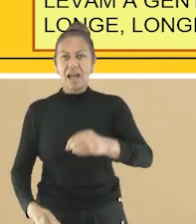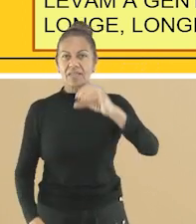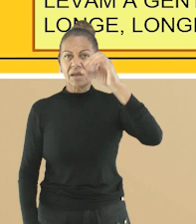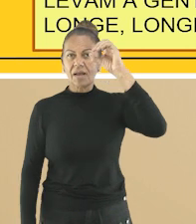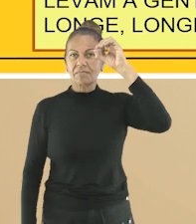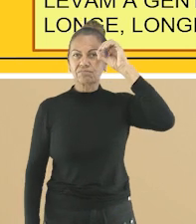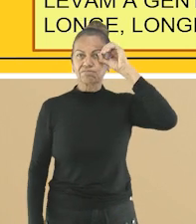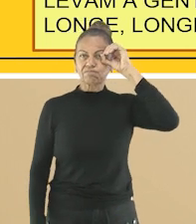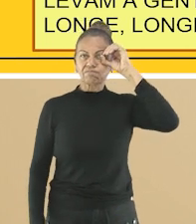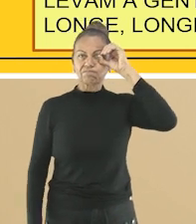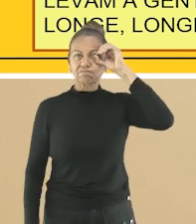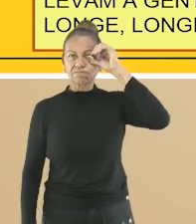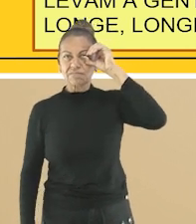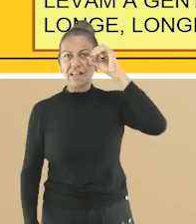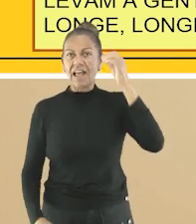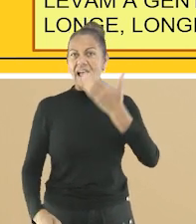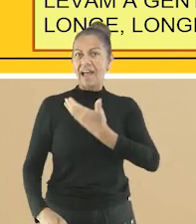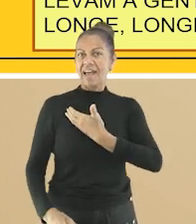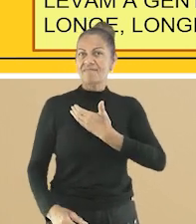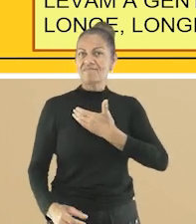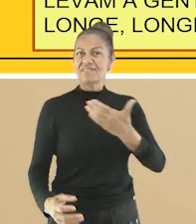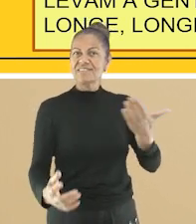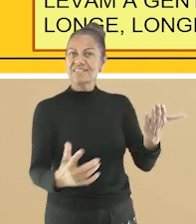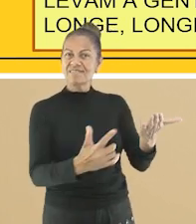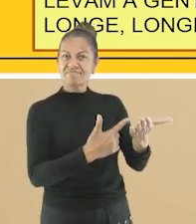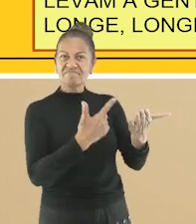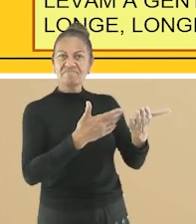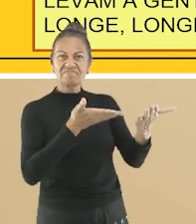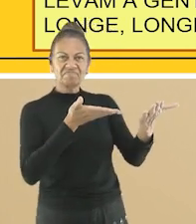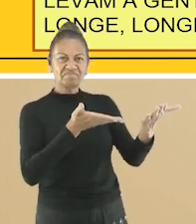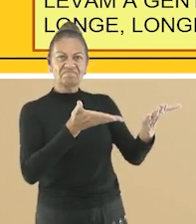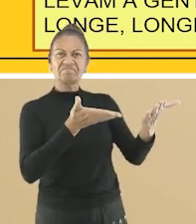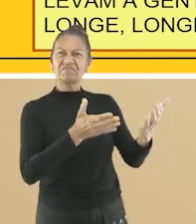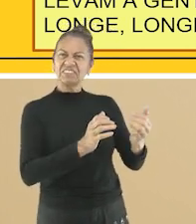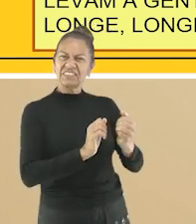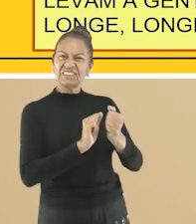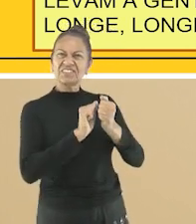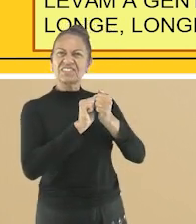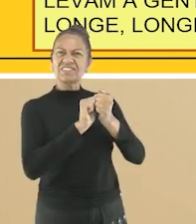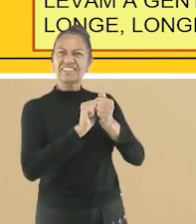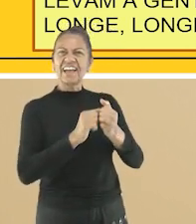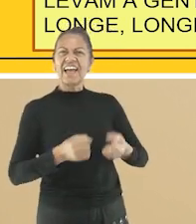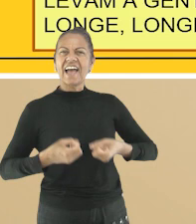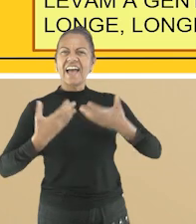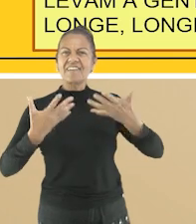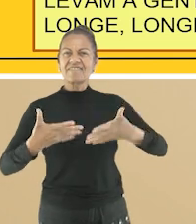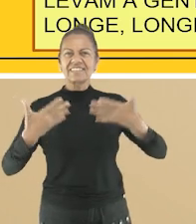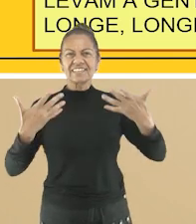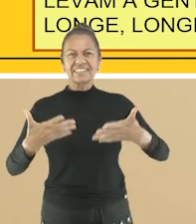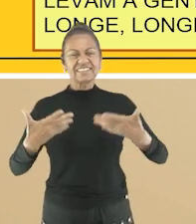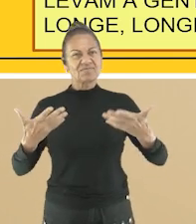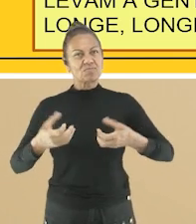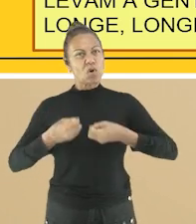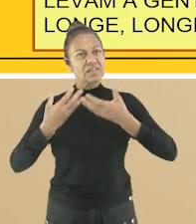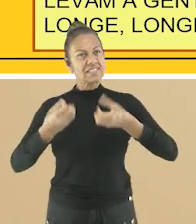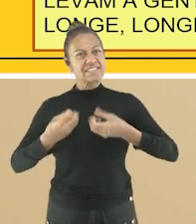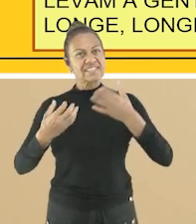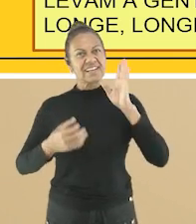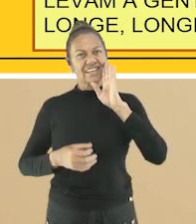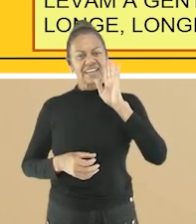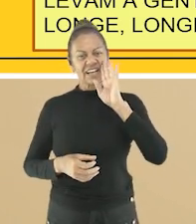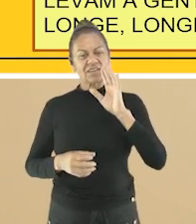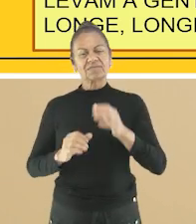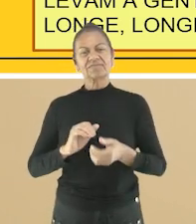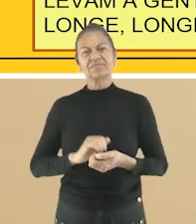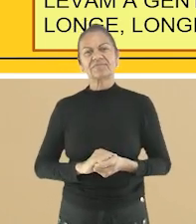navio pirata do mar Um foguete perdido no ar É amigo e companheiro Muito legal esse poema, não é